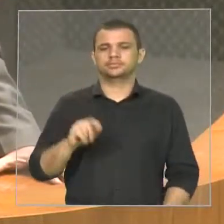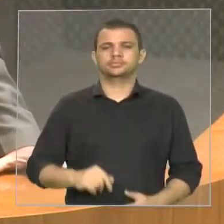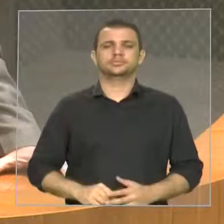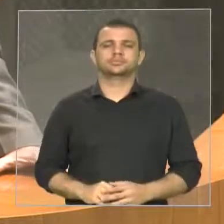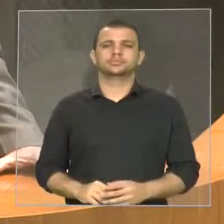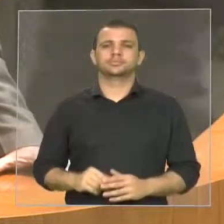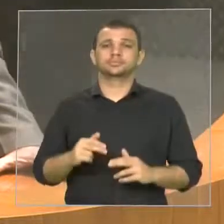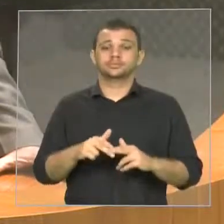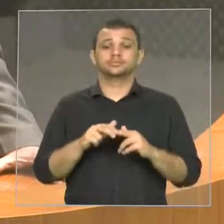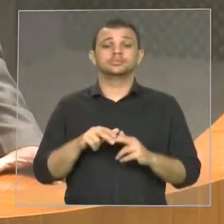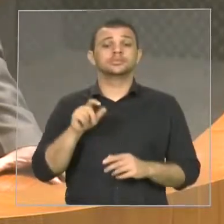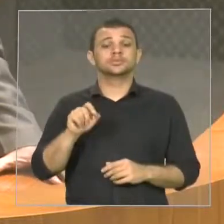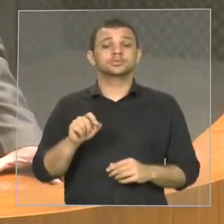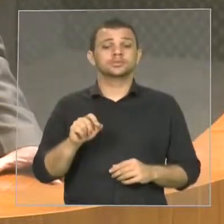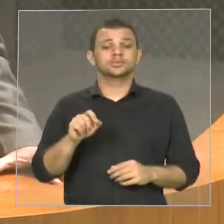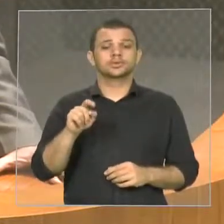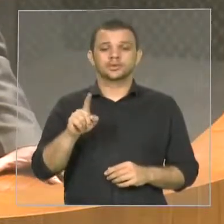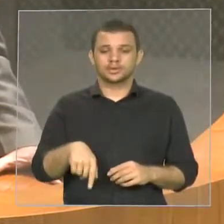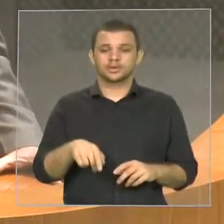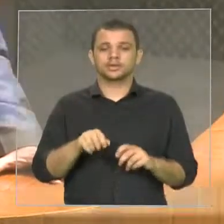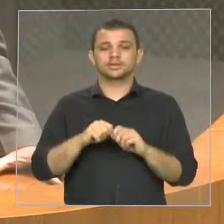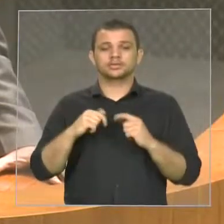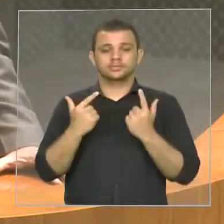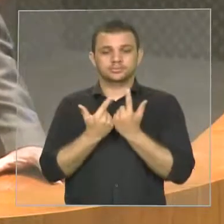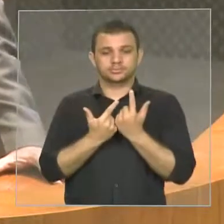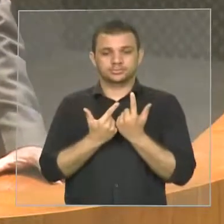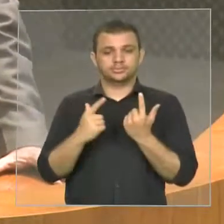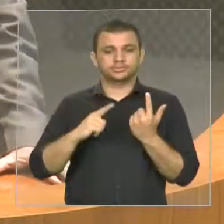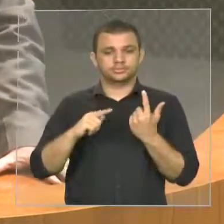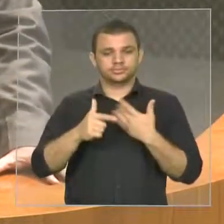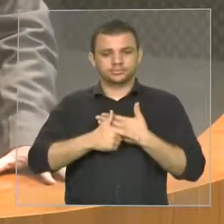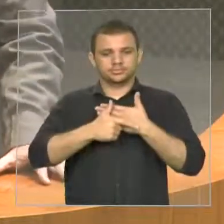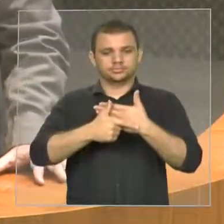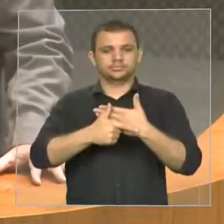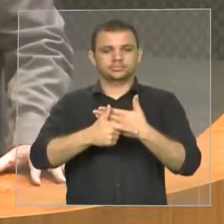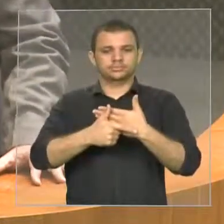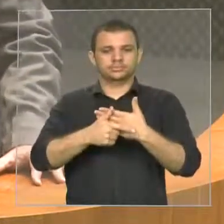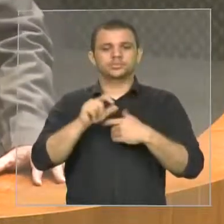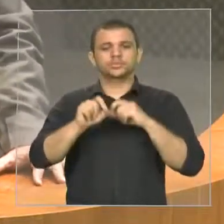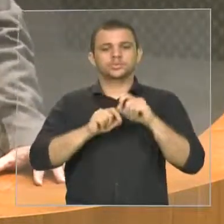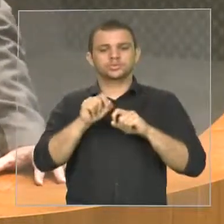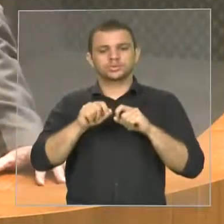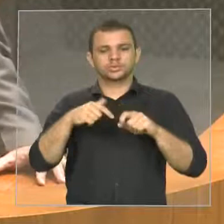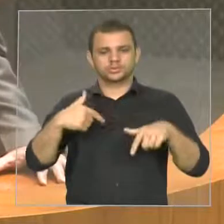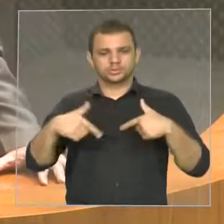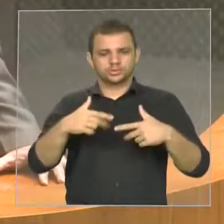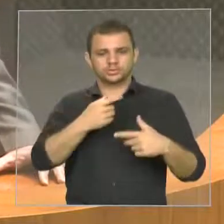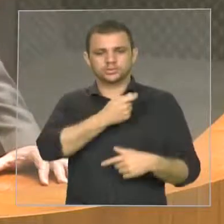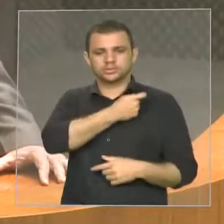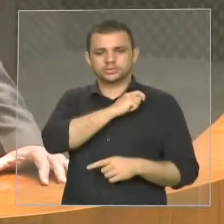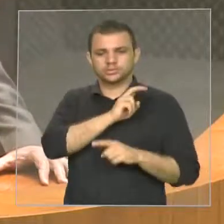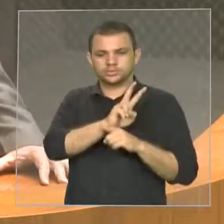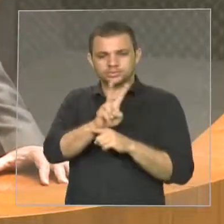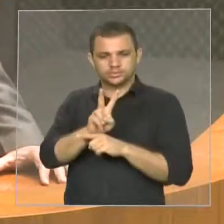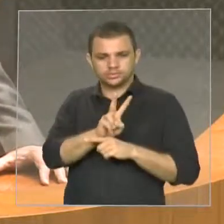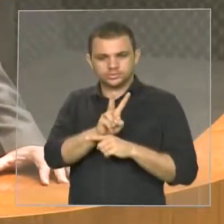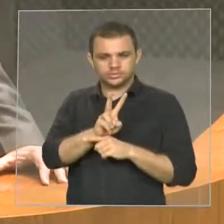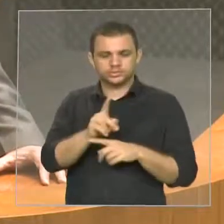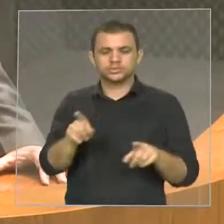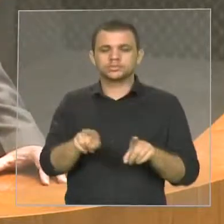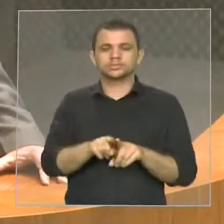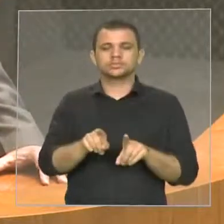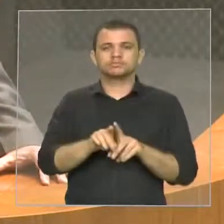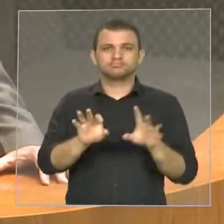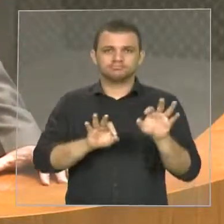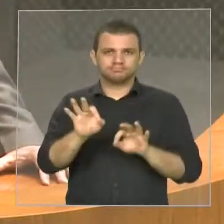da Assembleia exercer o seu papel de fiscalizar e de aprimorar os projetos que